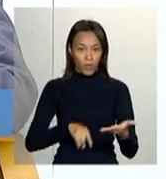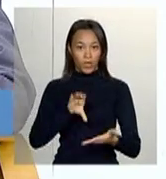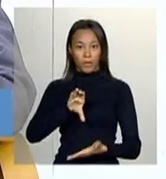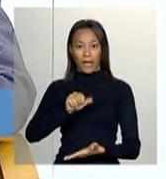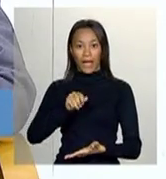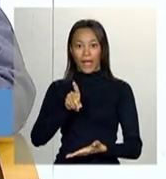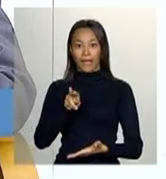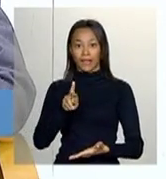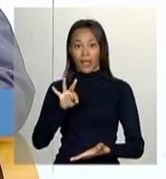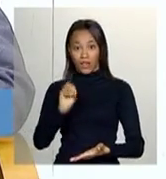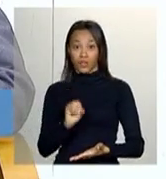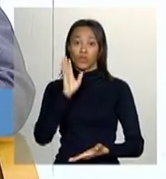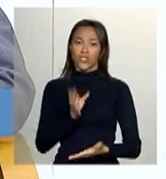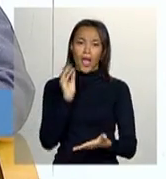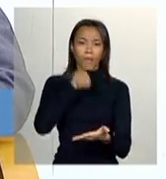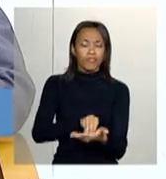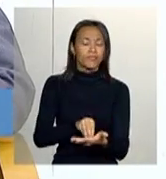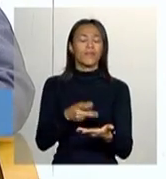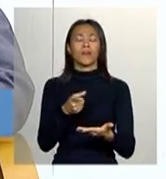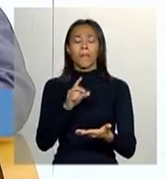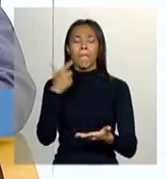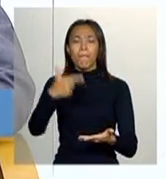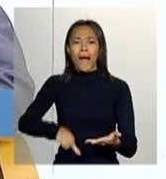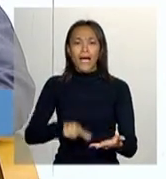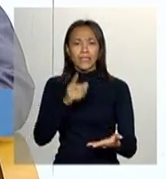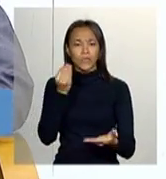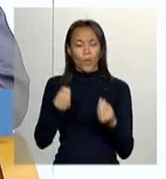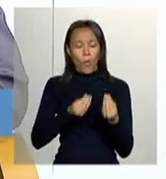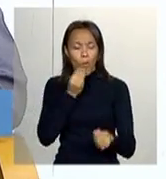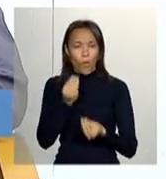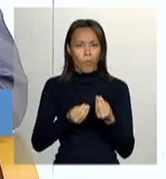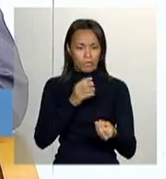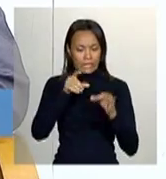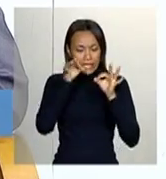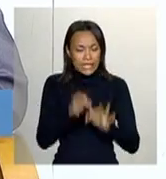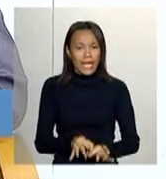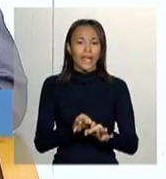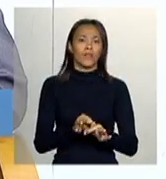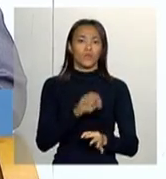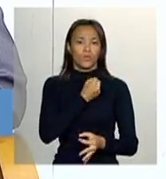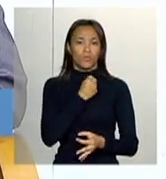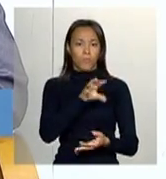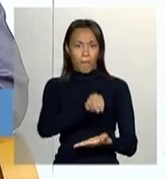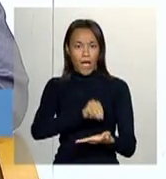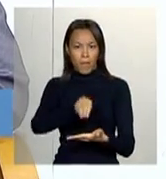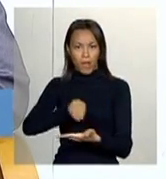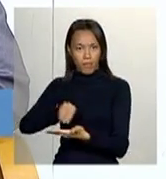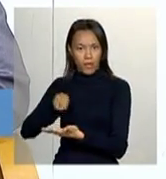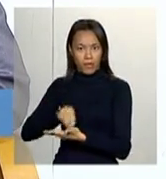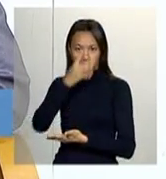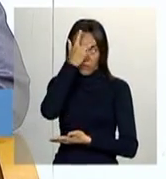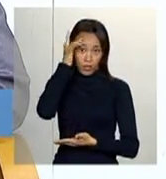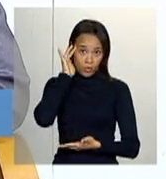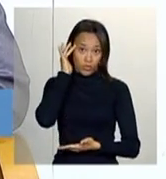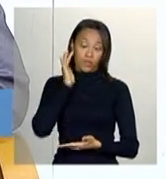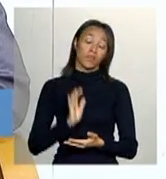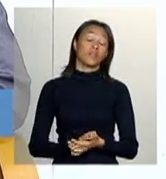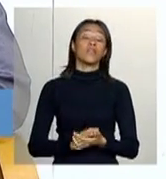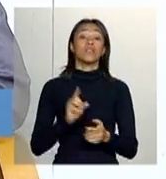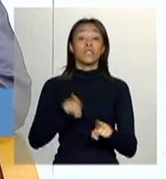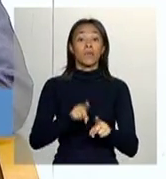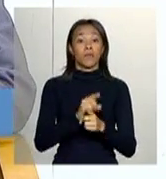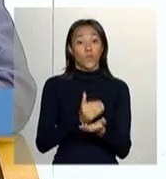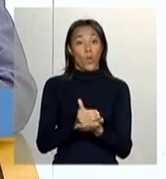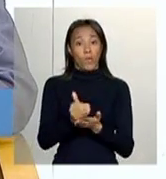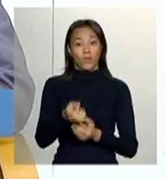já viabilizava o preenchimento mais acertado, mais correto dessas populações. Aí, já no início do ano